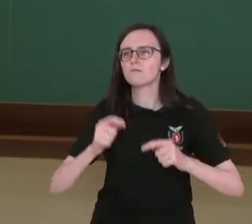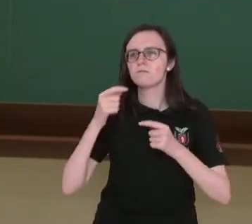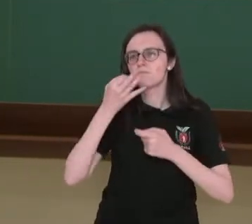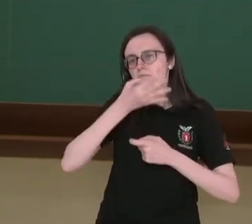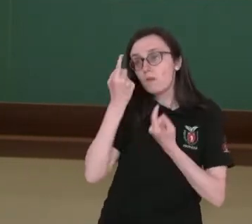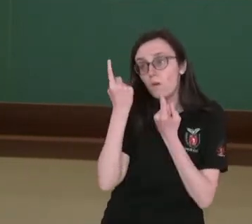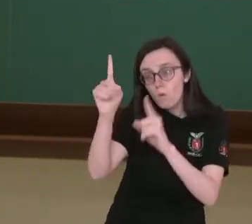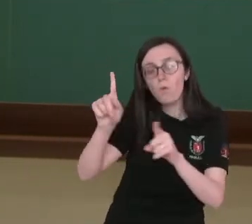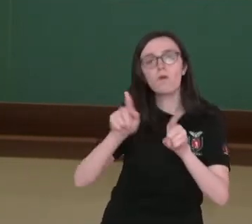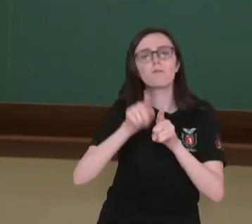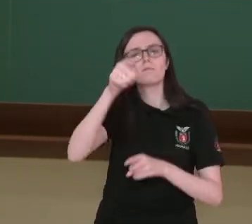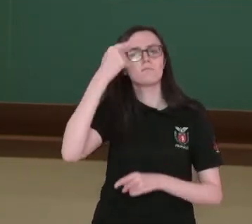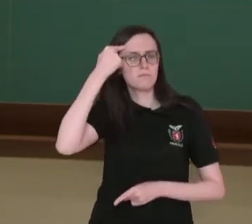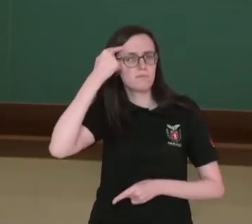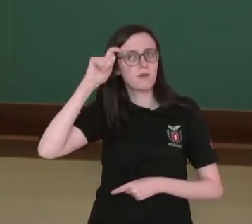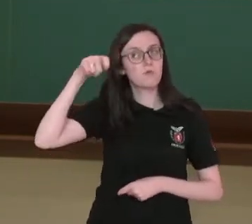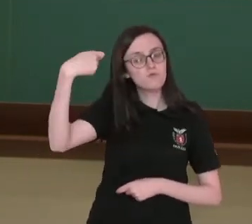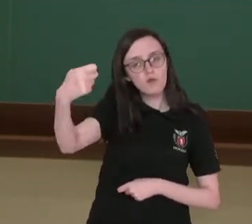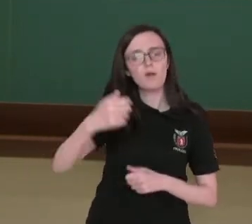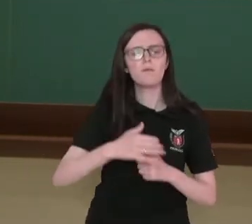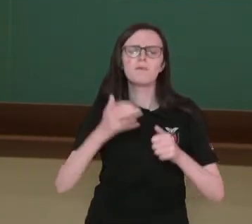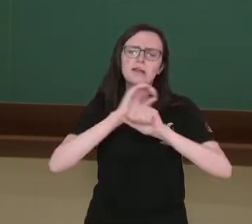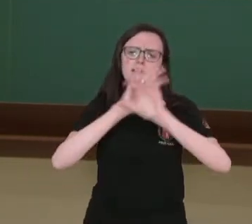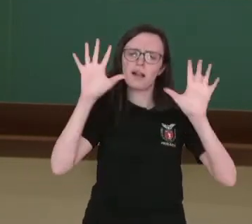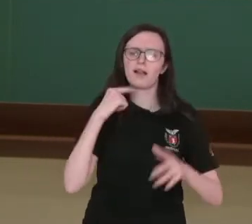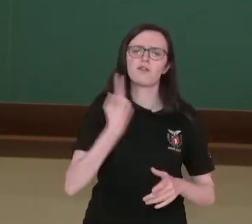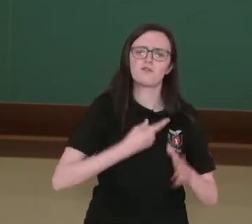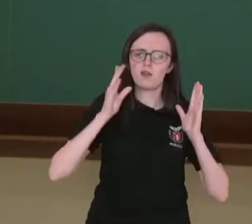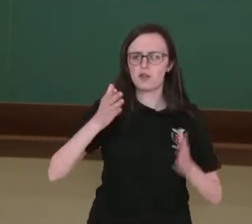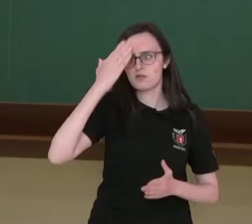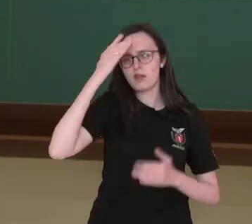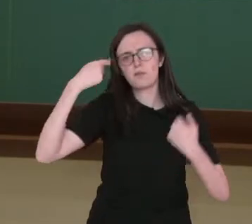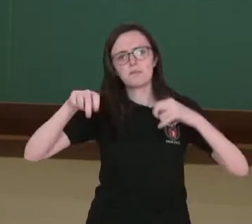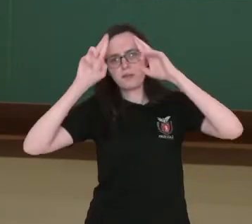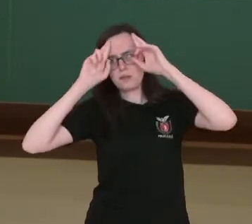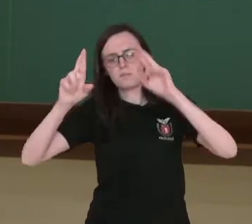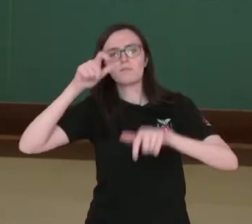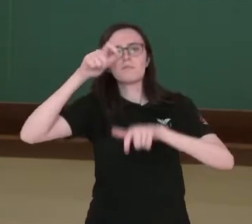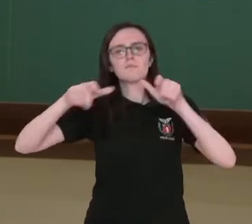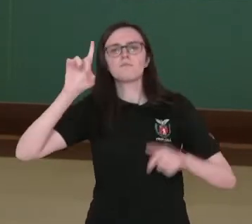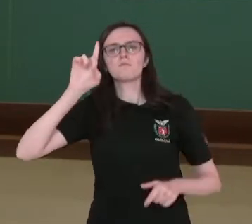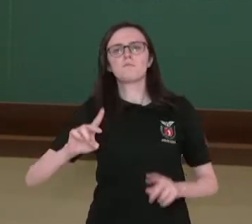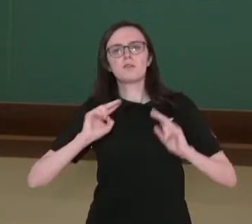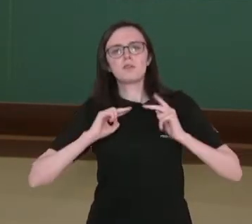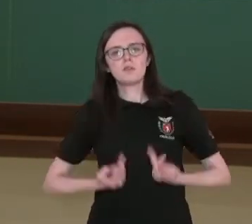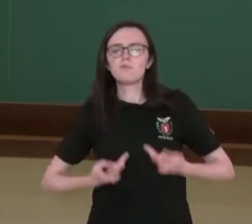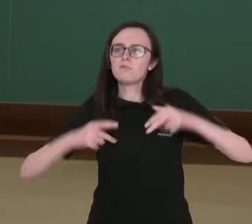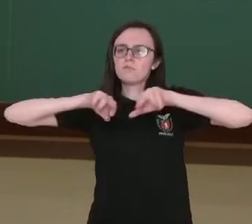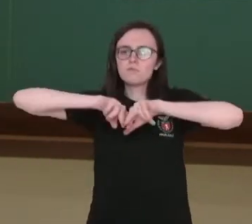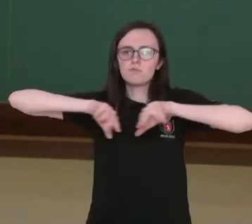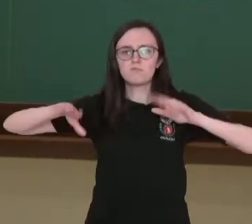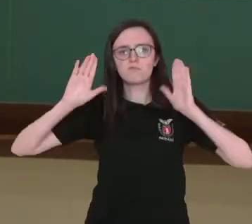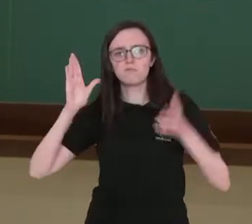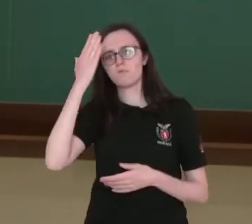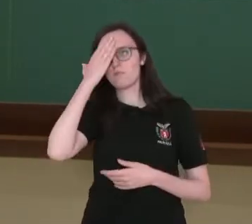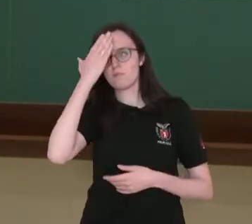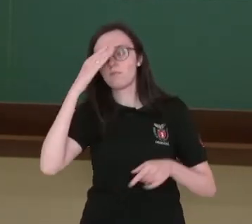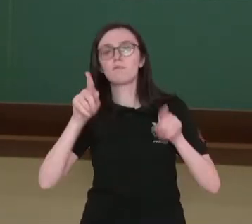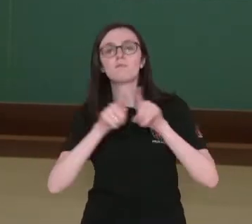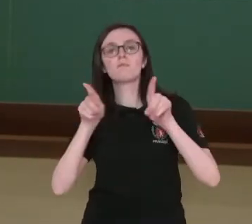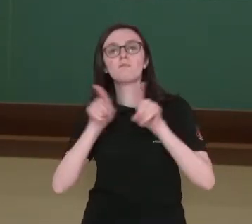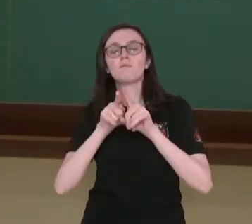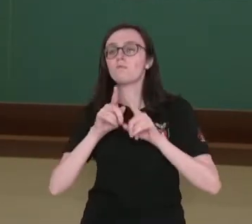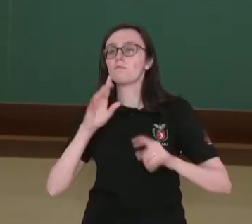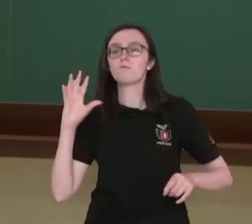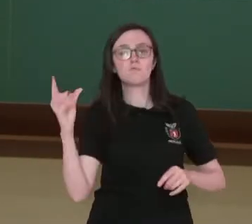falar o que pensa. Claro que nós sabemos que tem que respeitar os direitos humanos, a diversidade, e que tudo